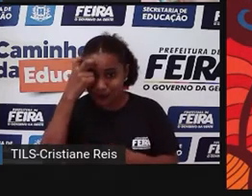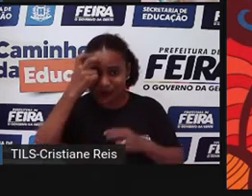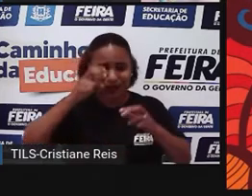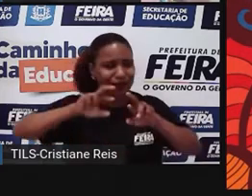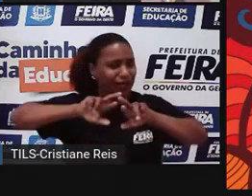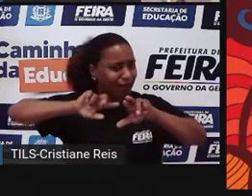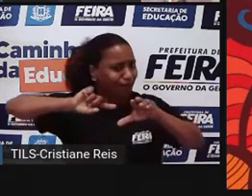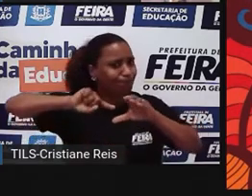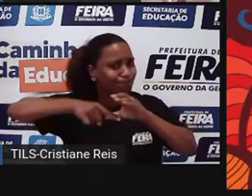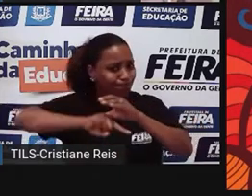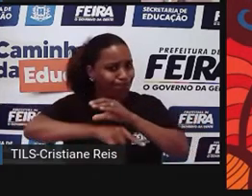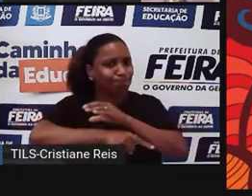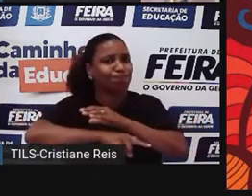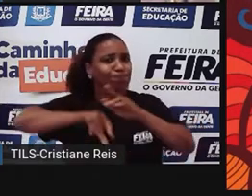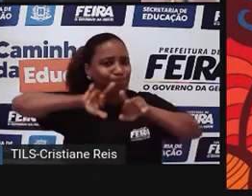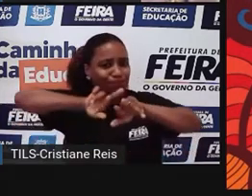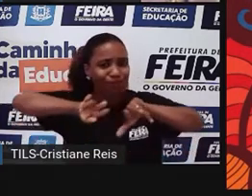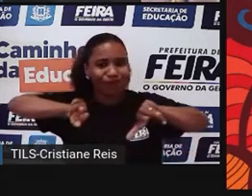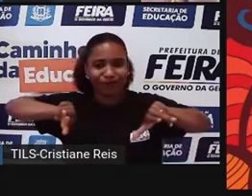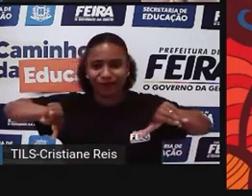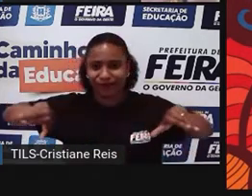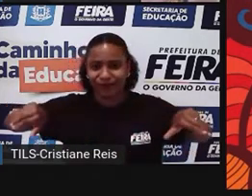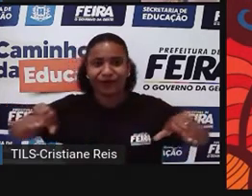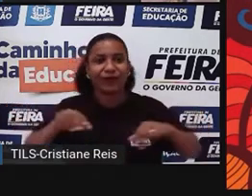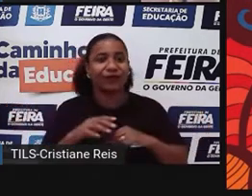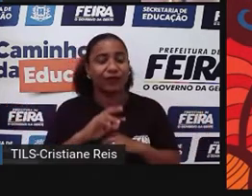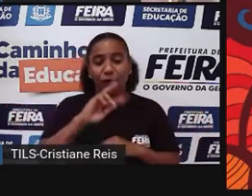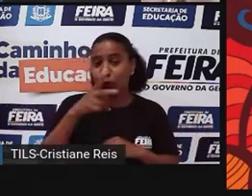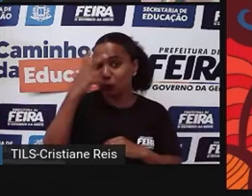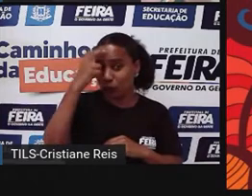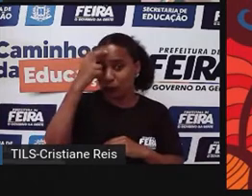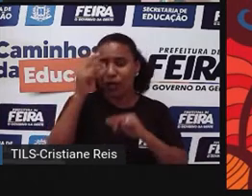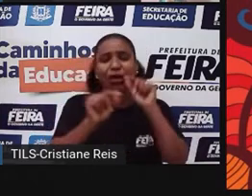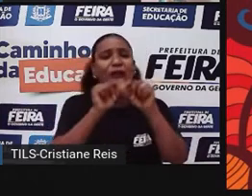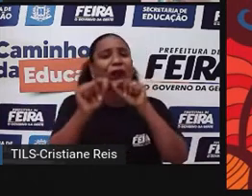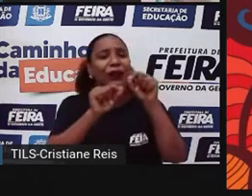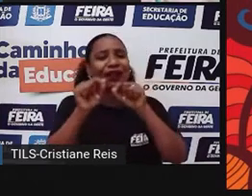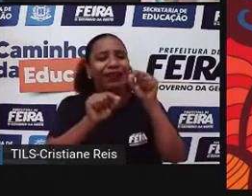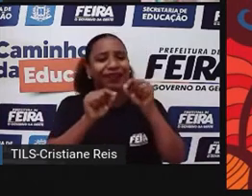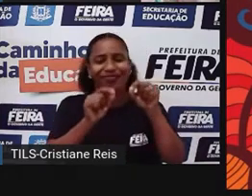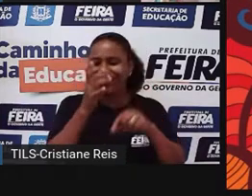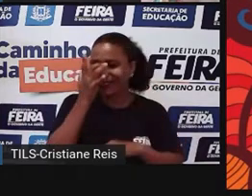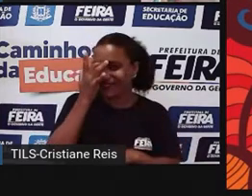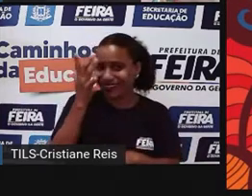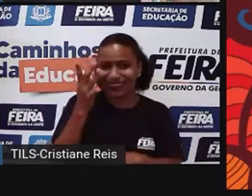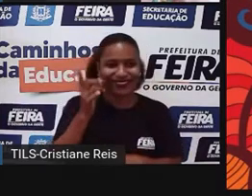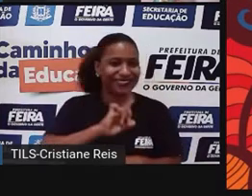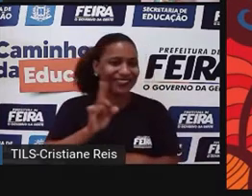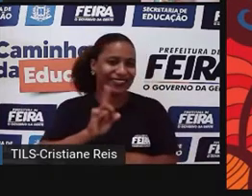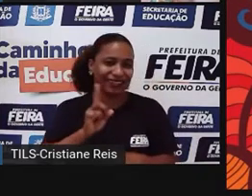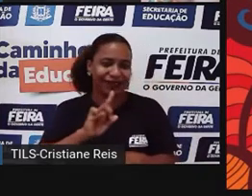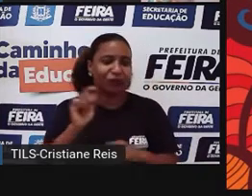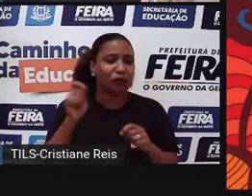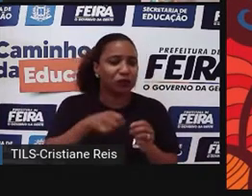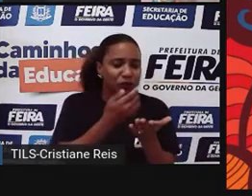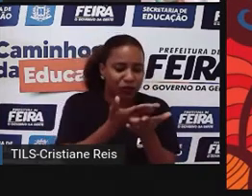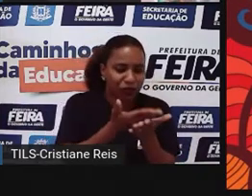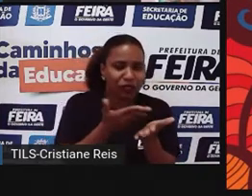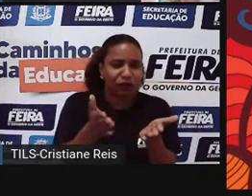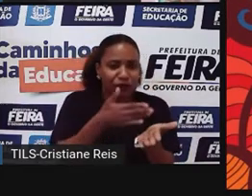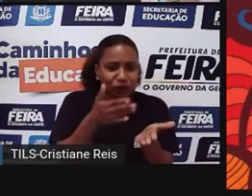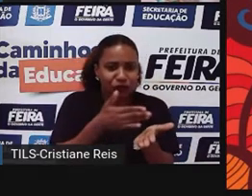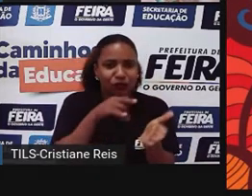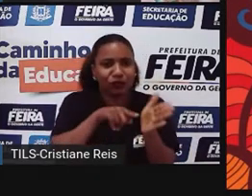complexa. Definir hoje cultura é muito difícil. Então, se você pegar vários autores, né? De Bose,